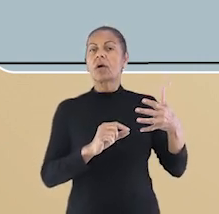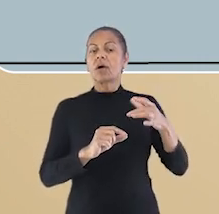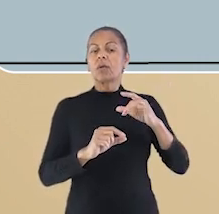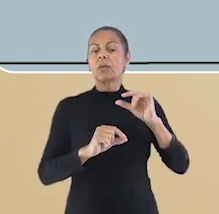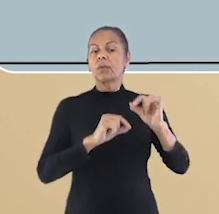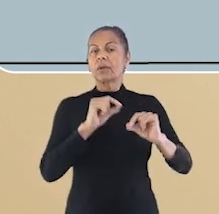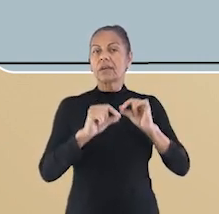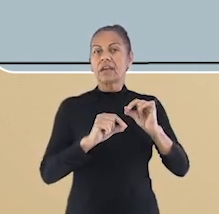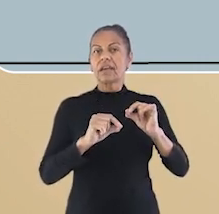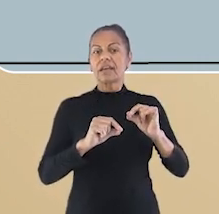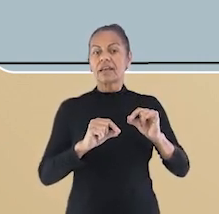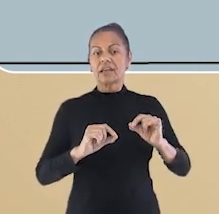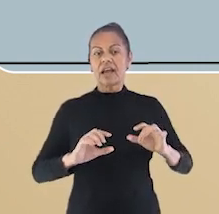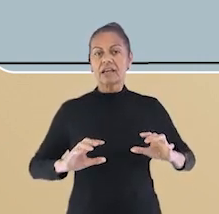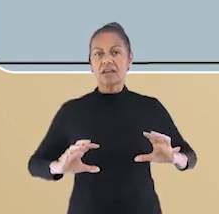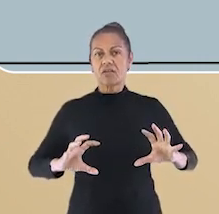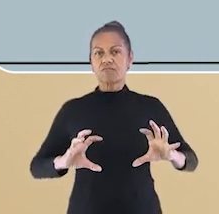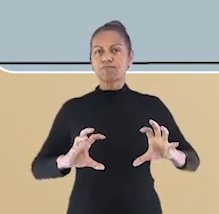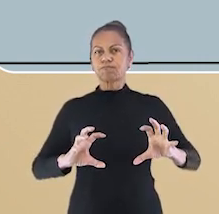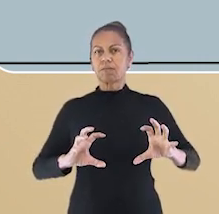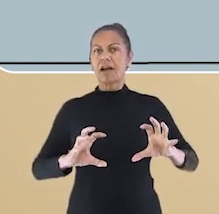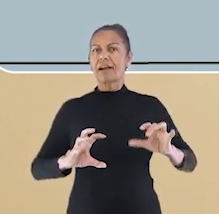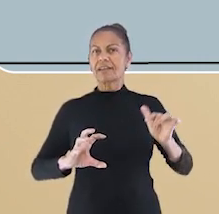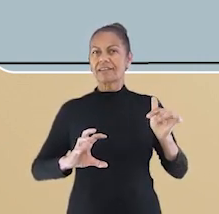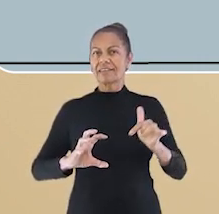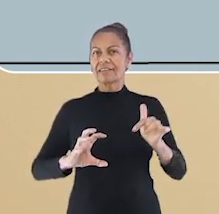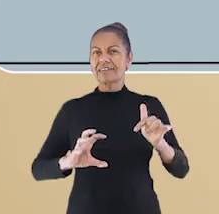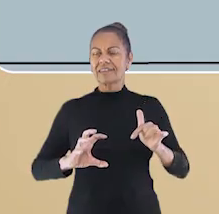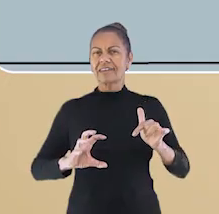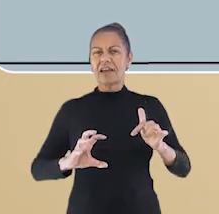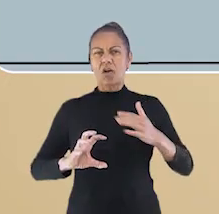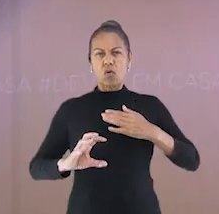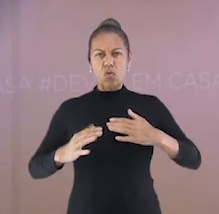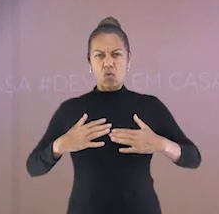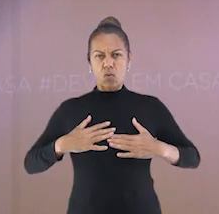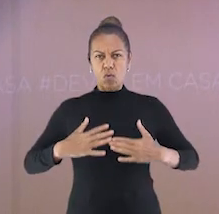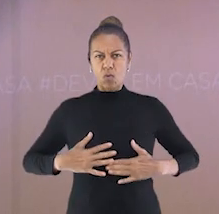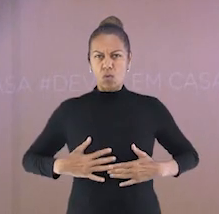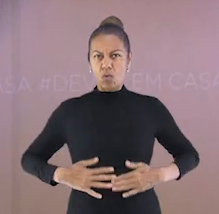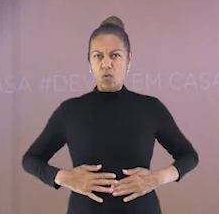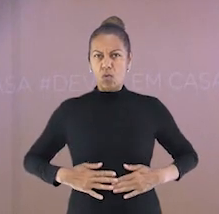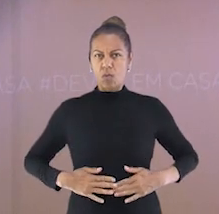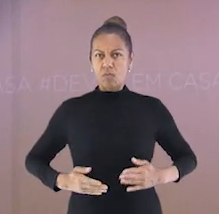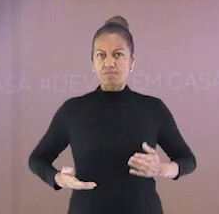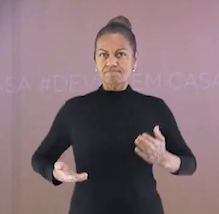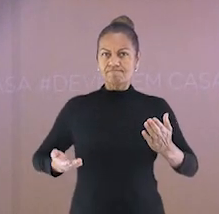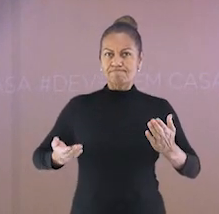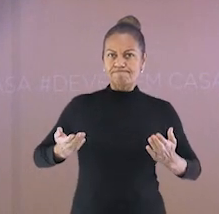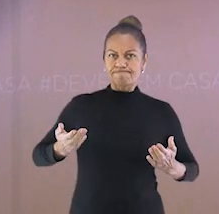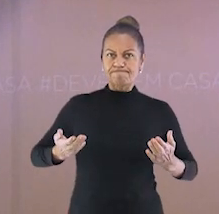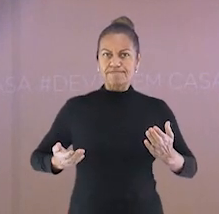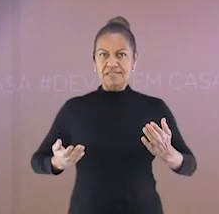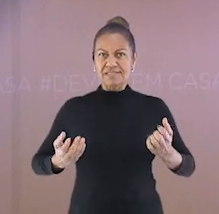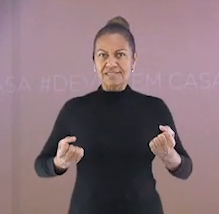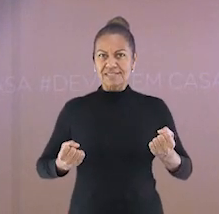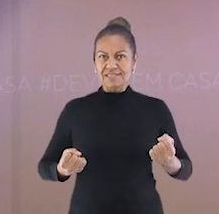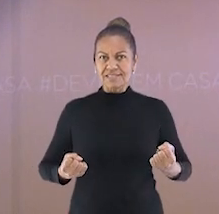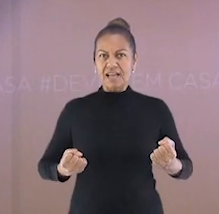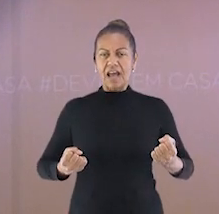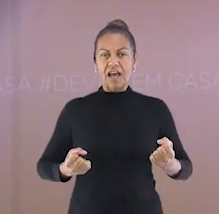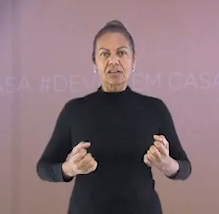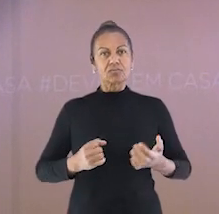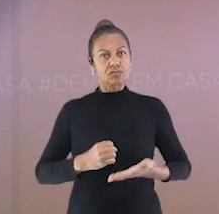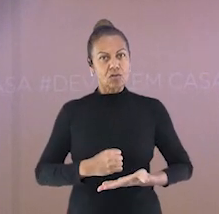responsável por suportar a maior carga do nosso corpo, e ela está ligada com a postura adequada